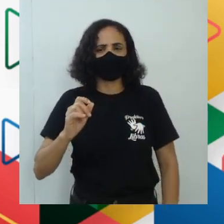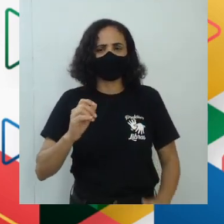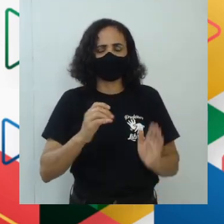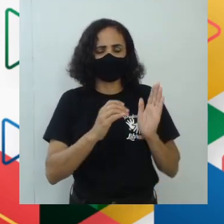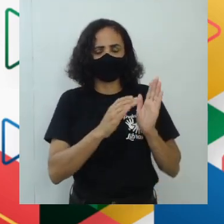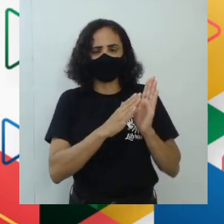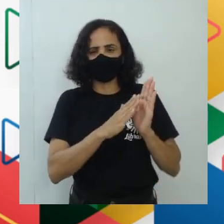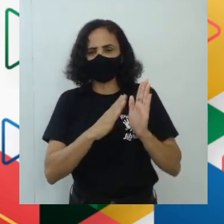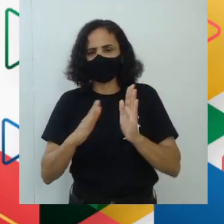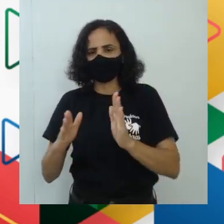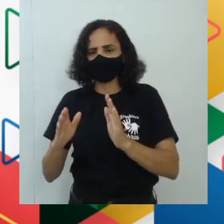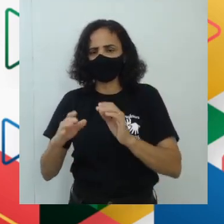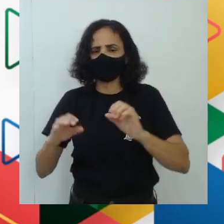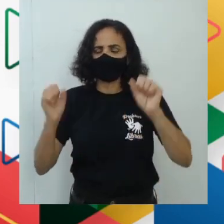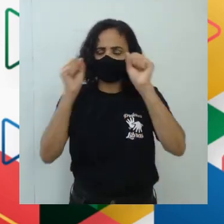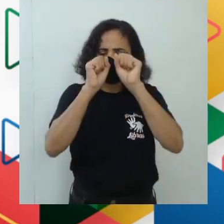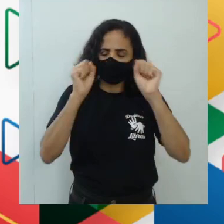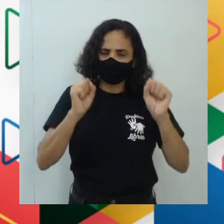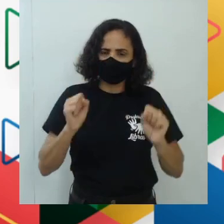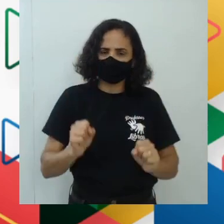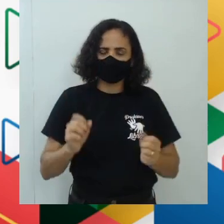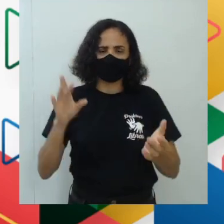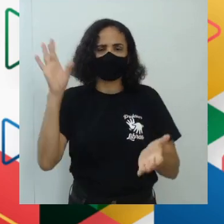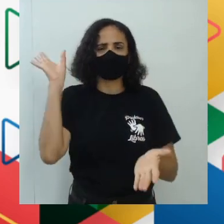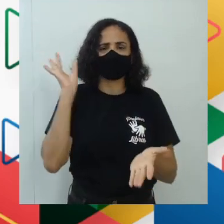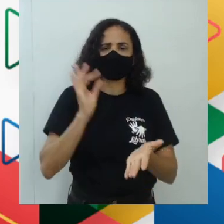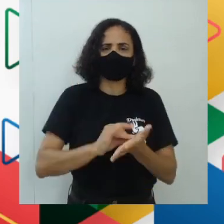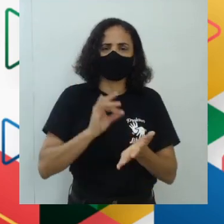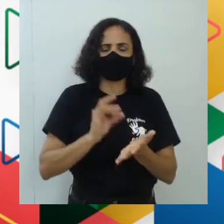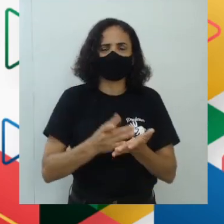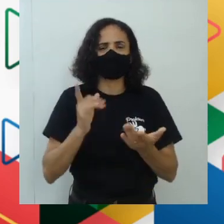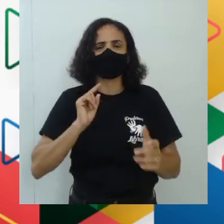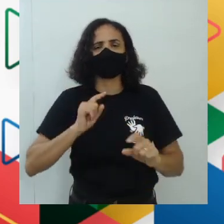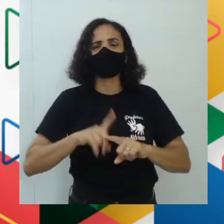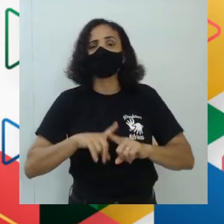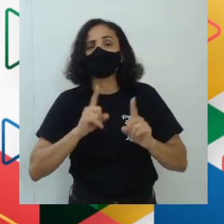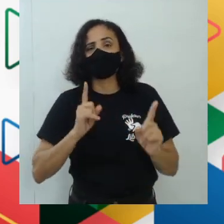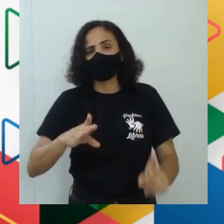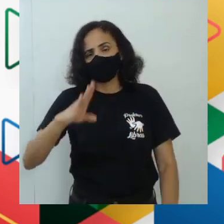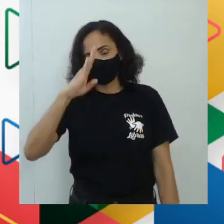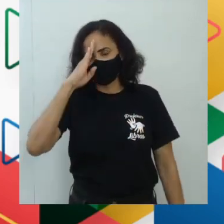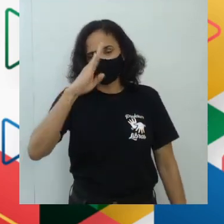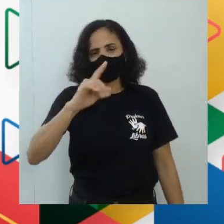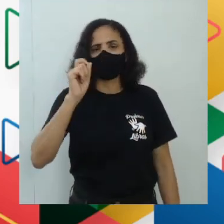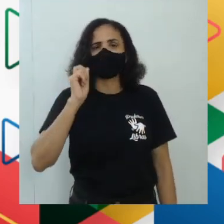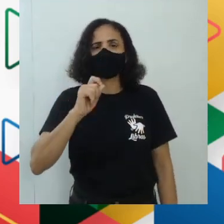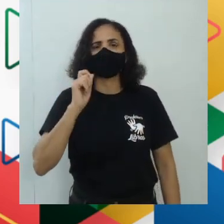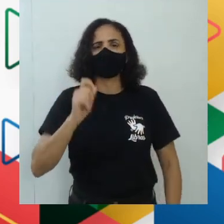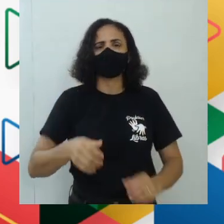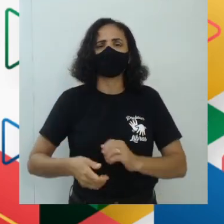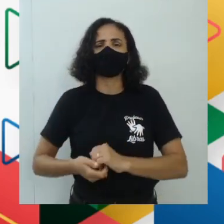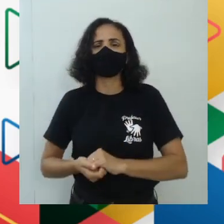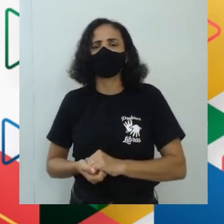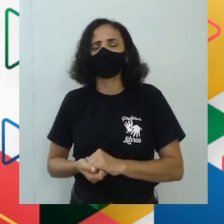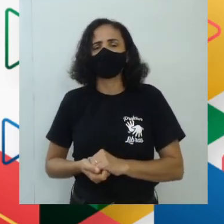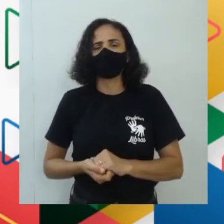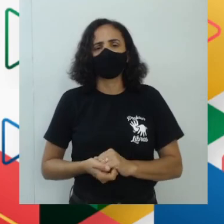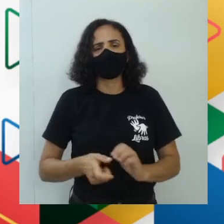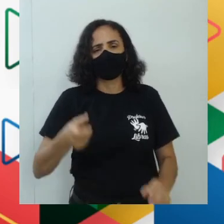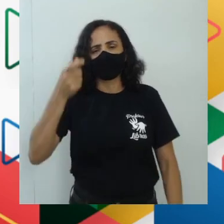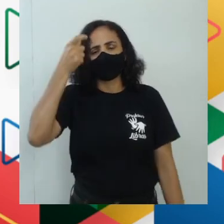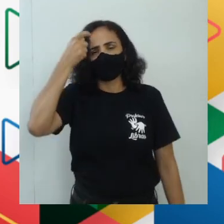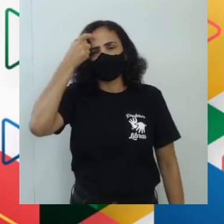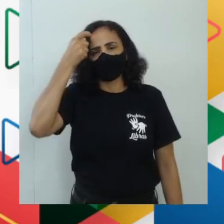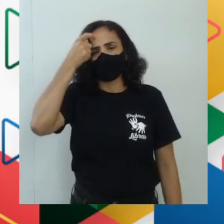do sistemático do infalível mas principalmente olha a setinha aí marca aí pra você que é a